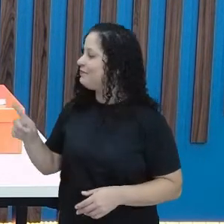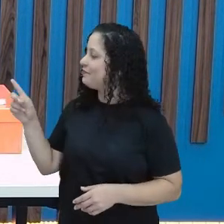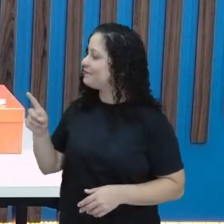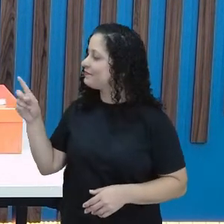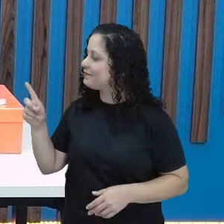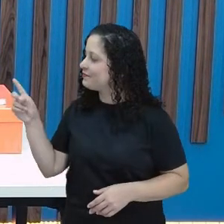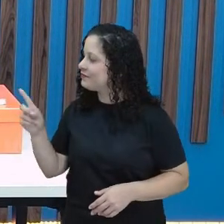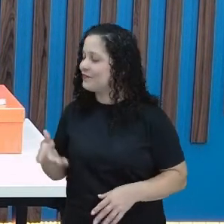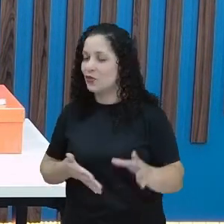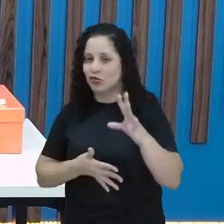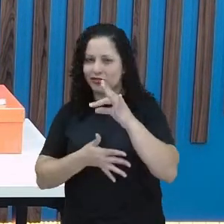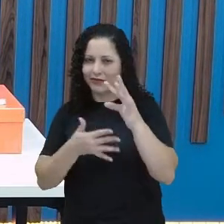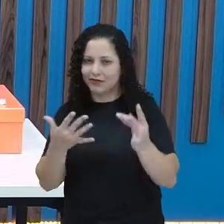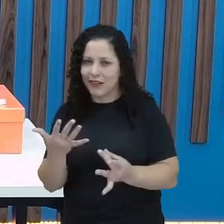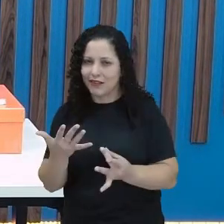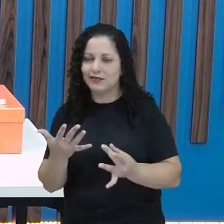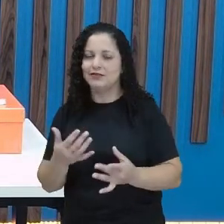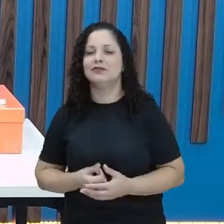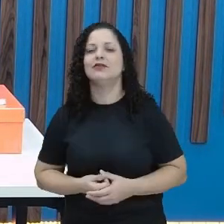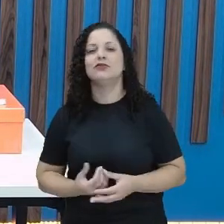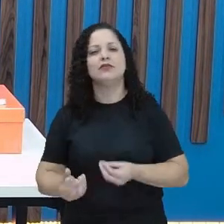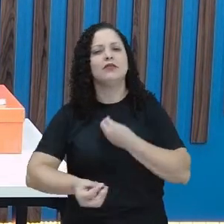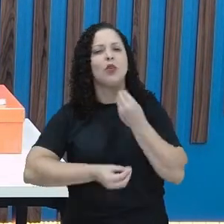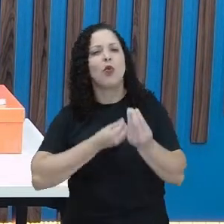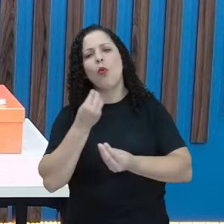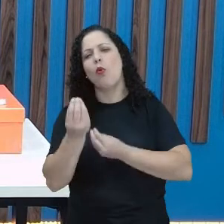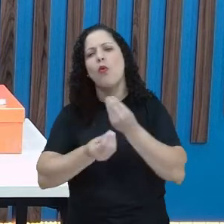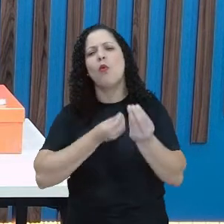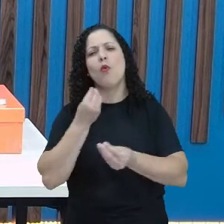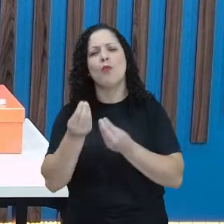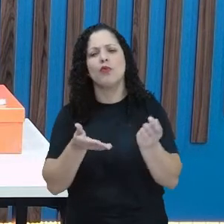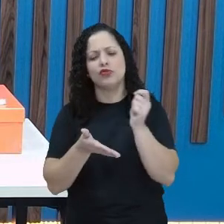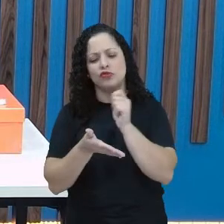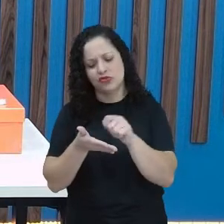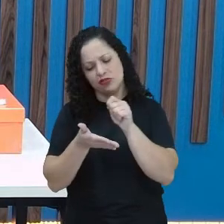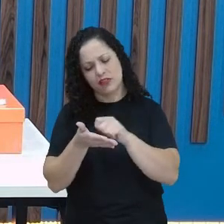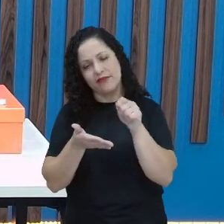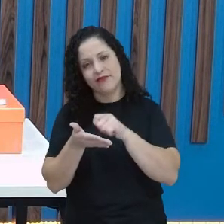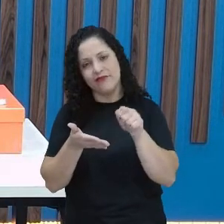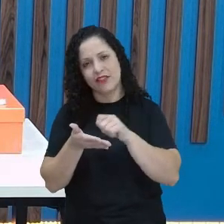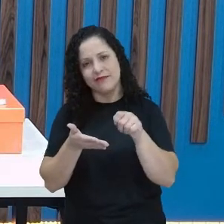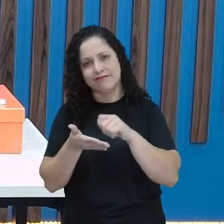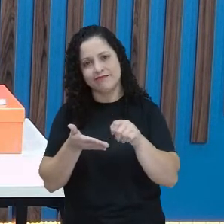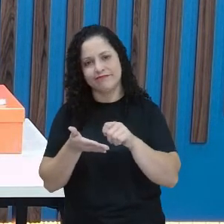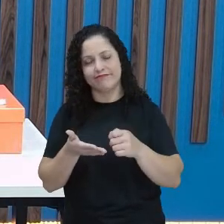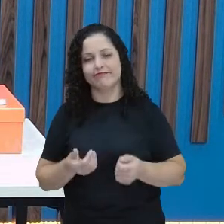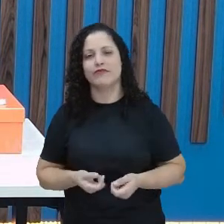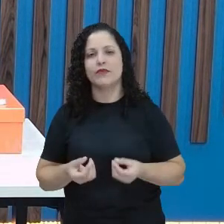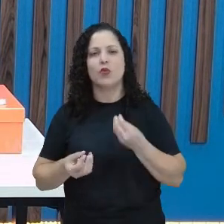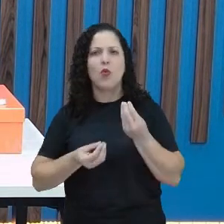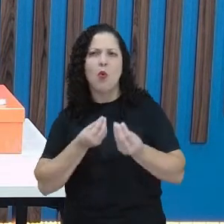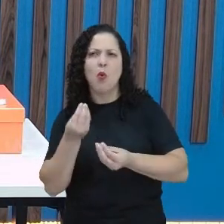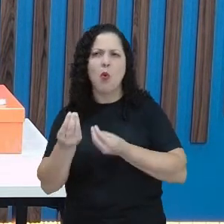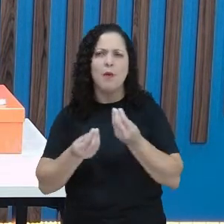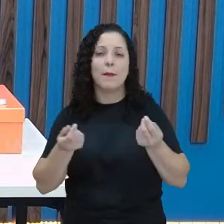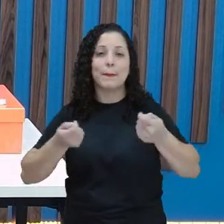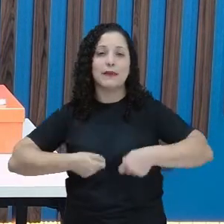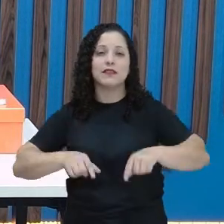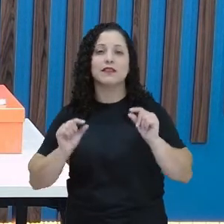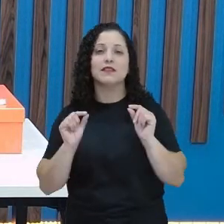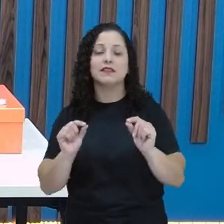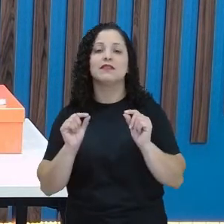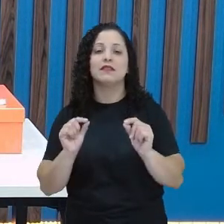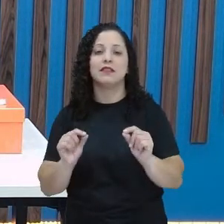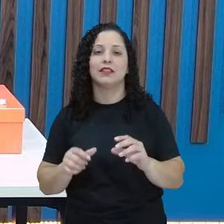detalhes do bilhete. Como é que eu posso escrever um bilhete? De que eu preciso? Vamos